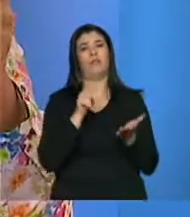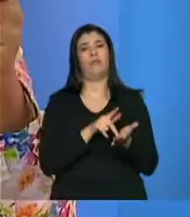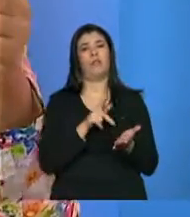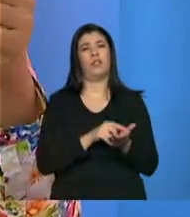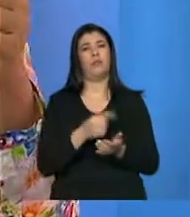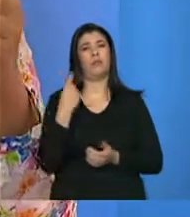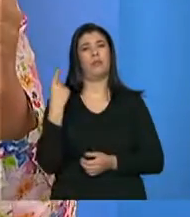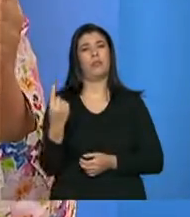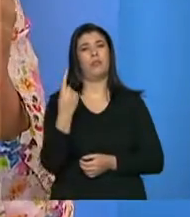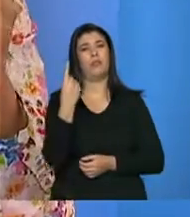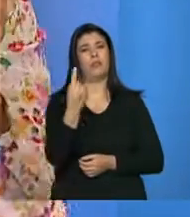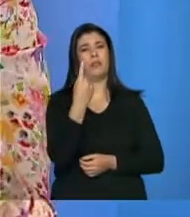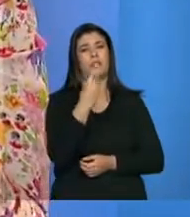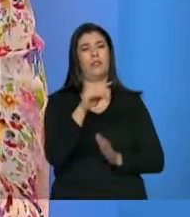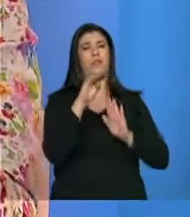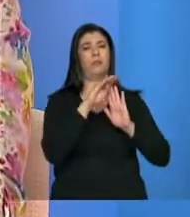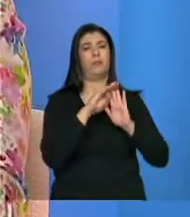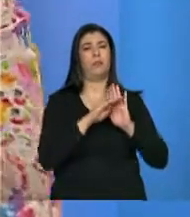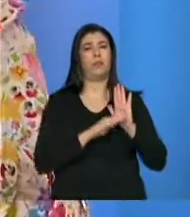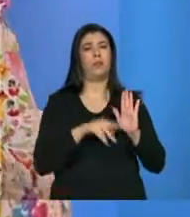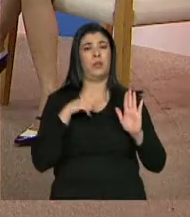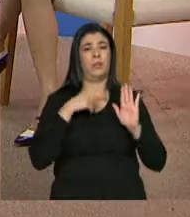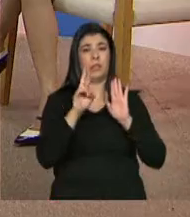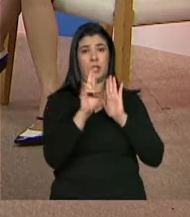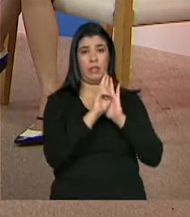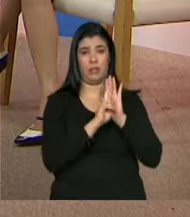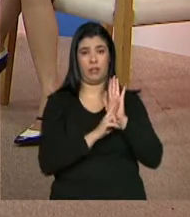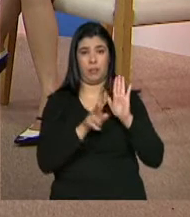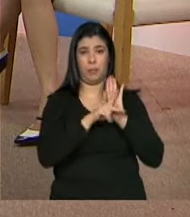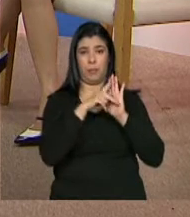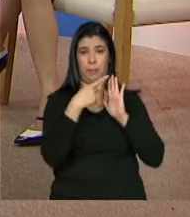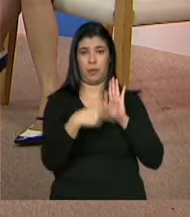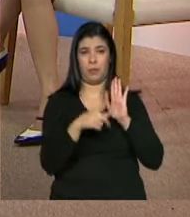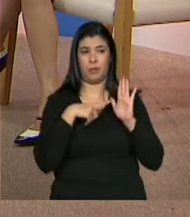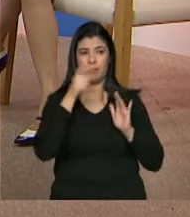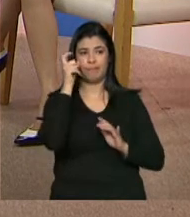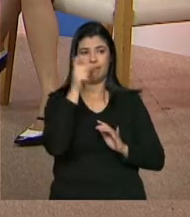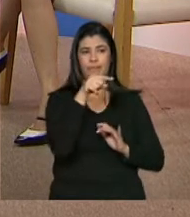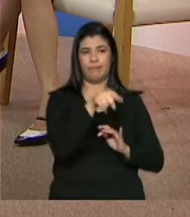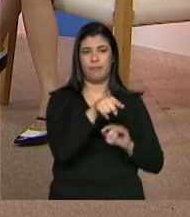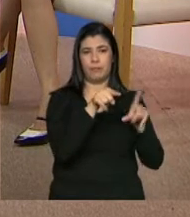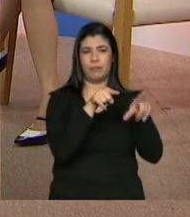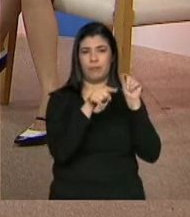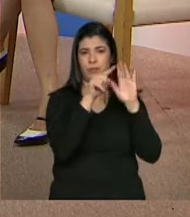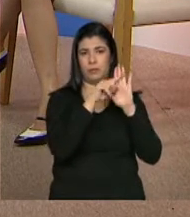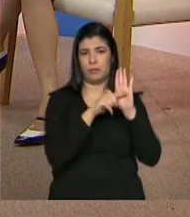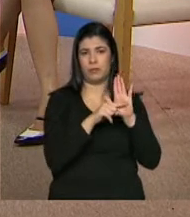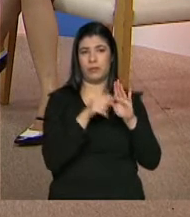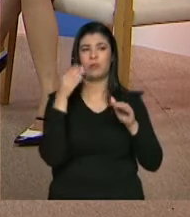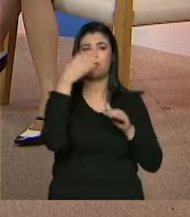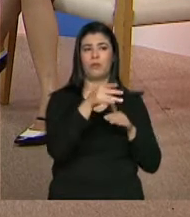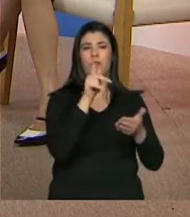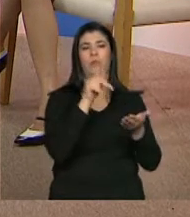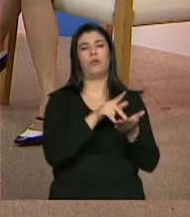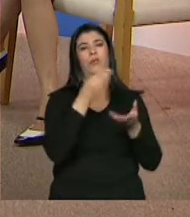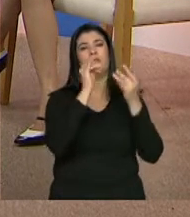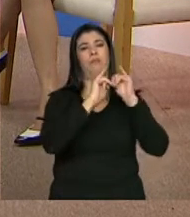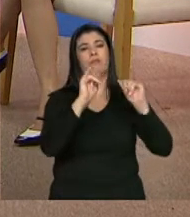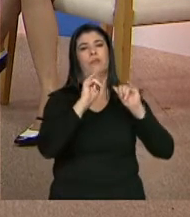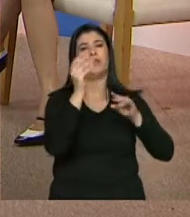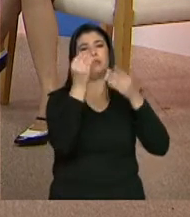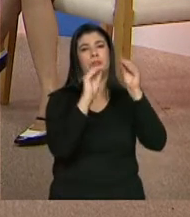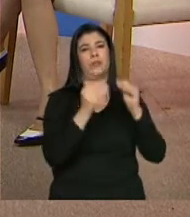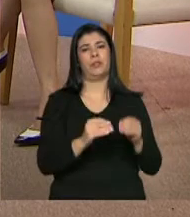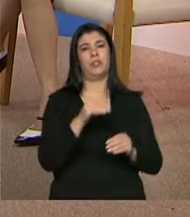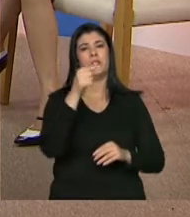programa vai tendo a regra. E aí, se você está interessado num programa, você corre para atualizar. Resumo da ópera, a gente consegue ter essa atualização incrível de